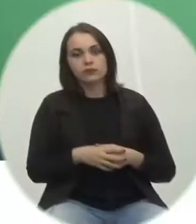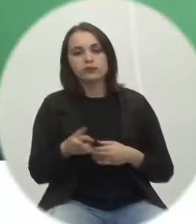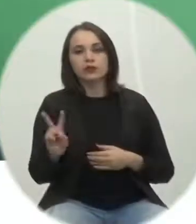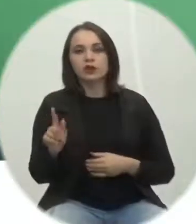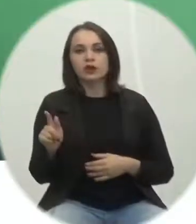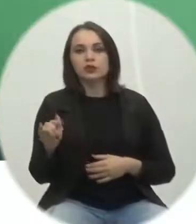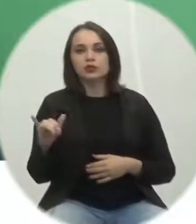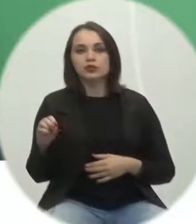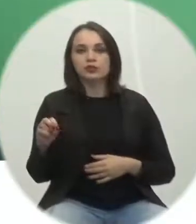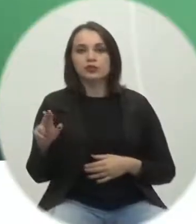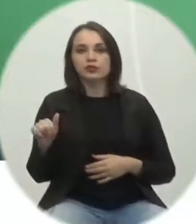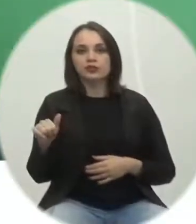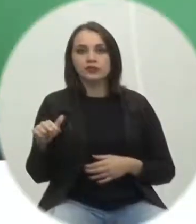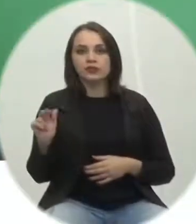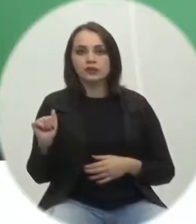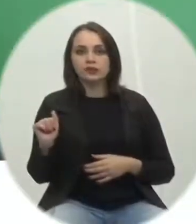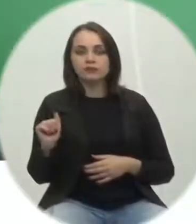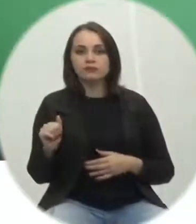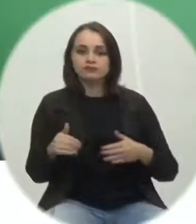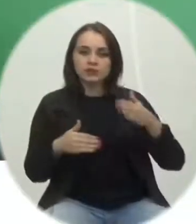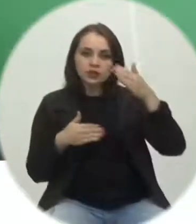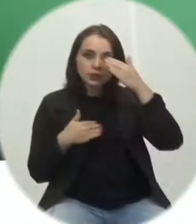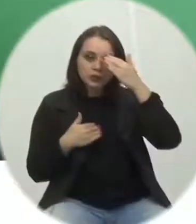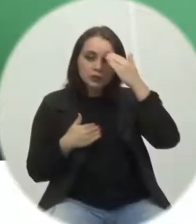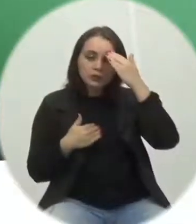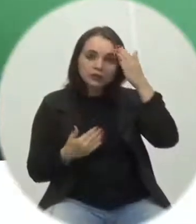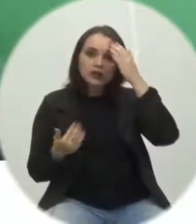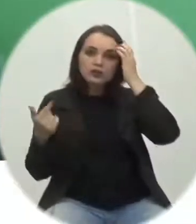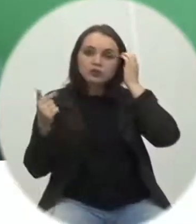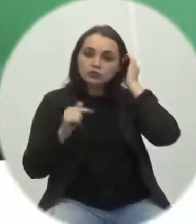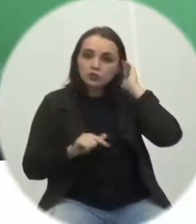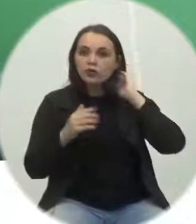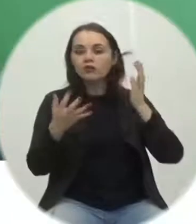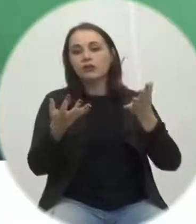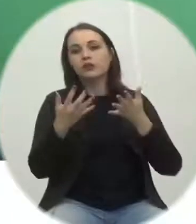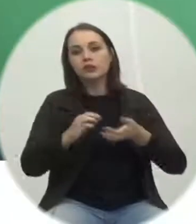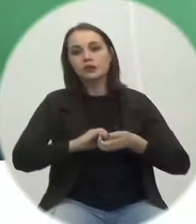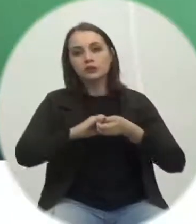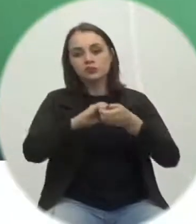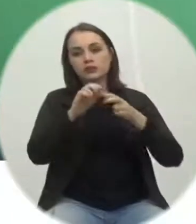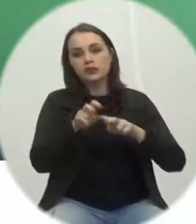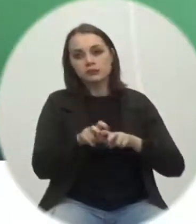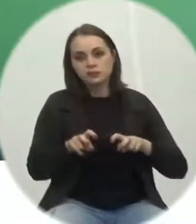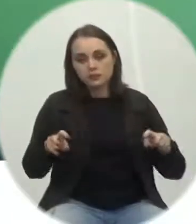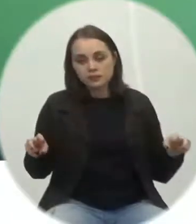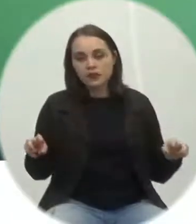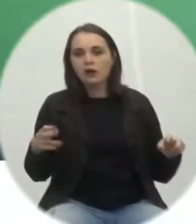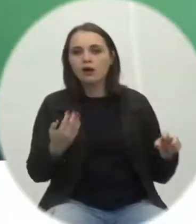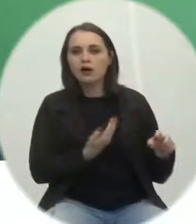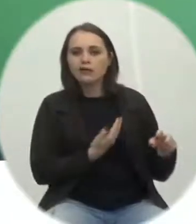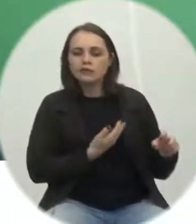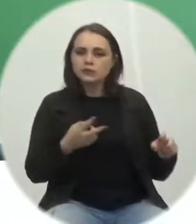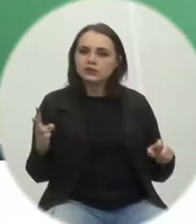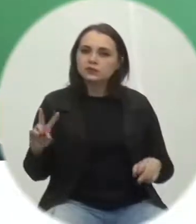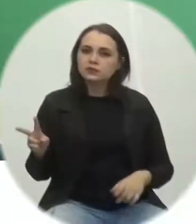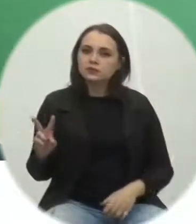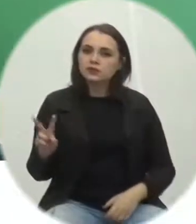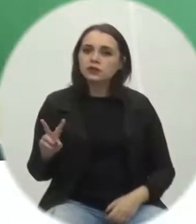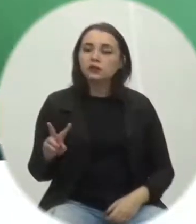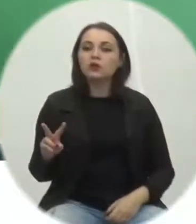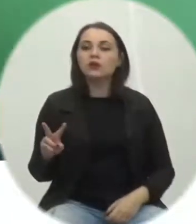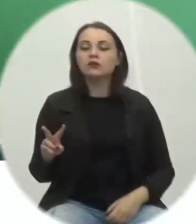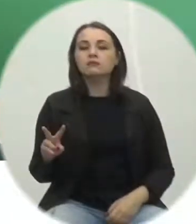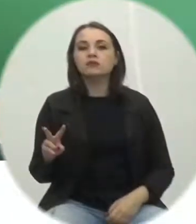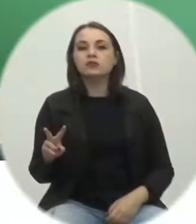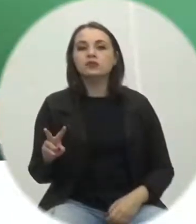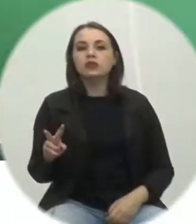vereadora Giovanna Mondardo. Muito obrigada. Mais uma vez, gostaria de cumprimentar a mesa, cumprimentar os novos vereadores e, diante do